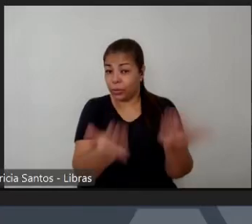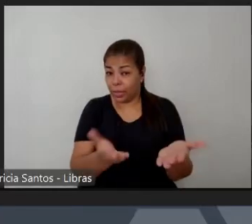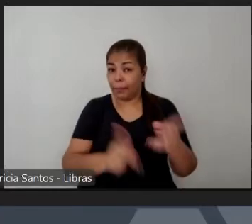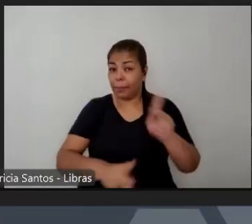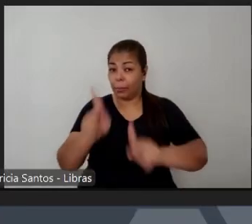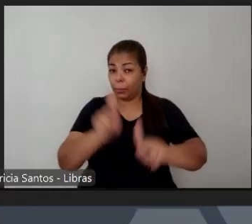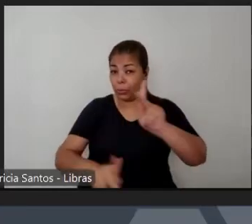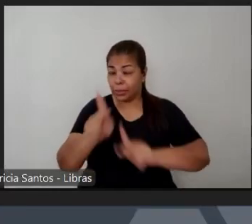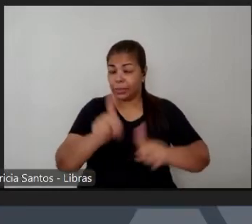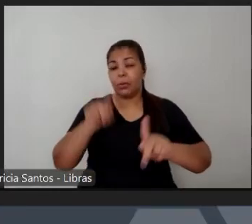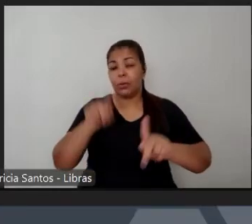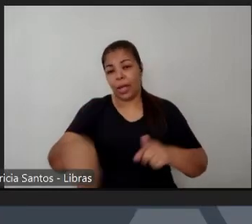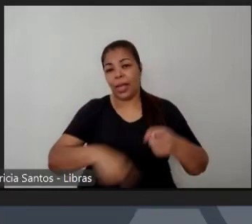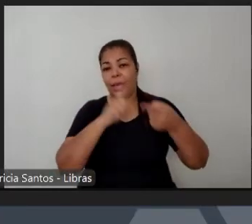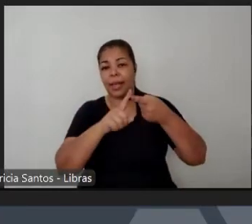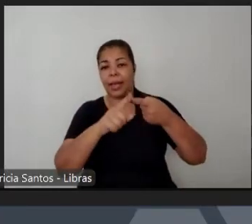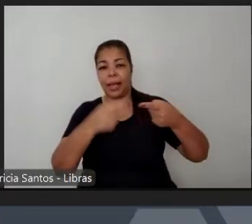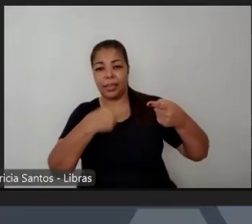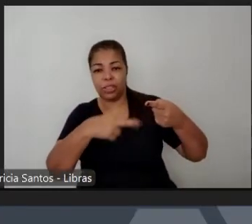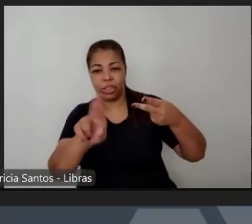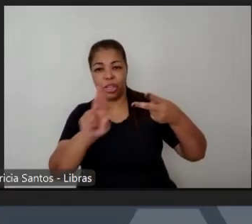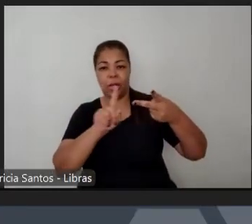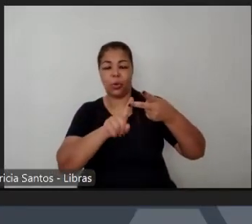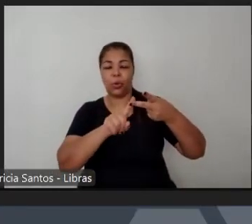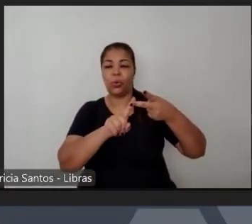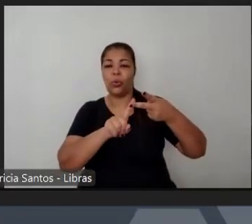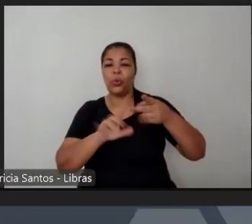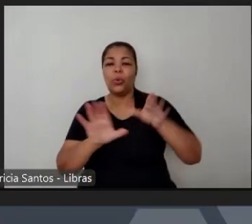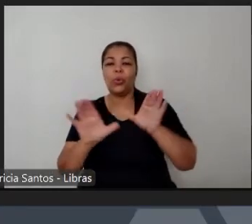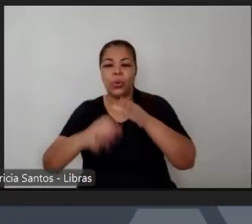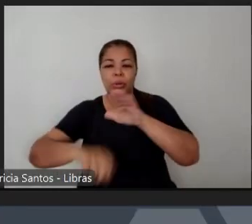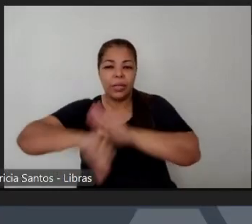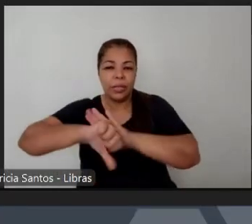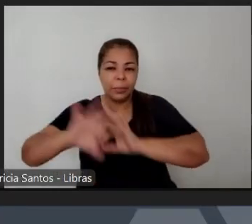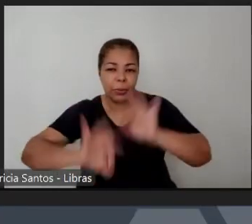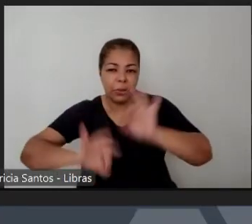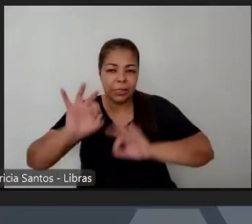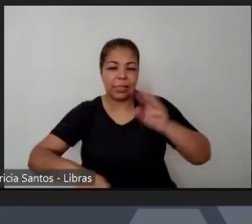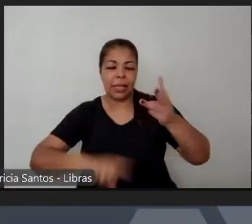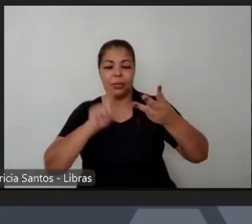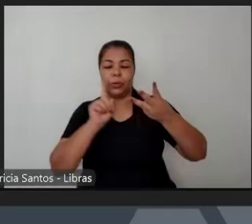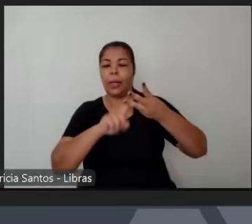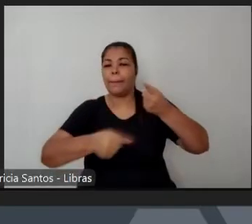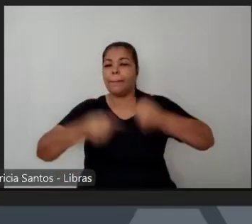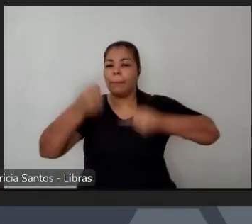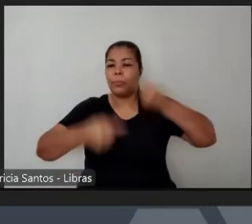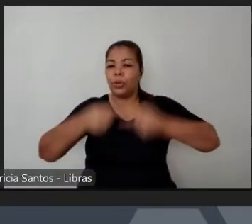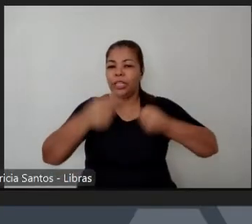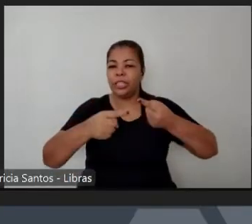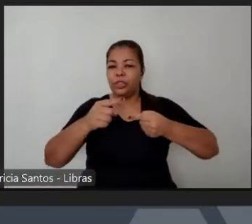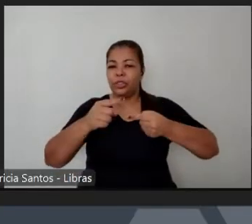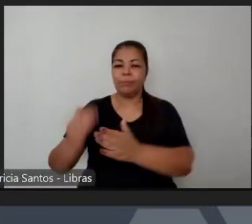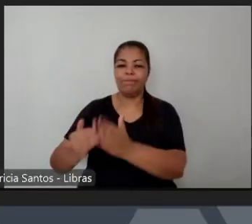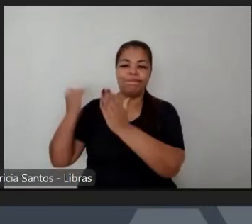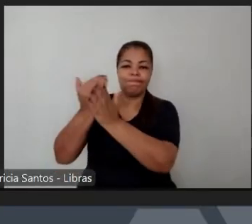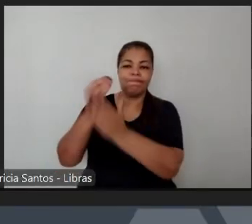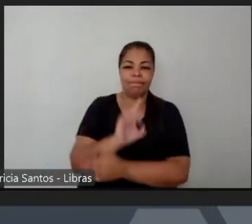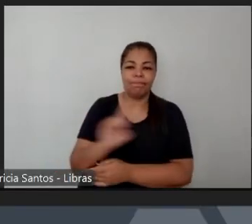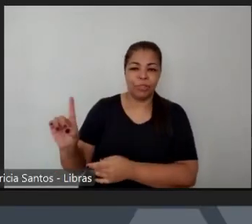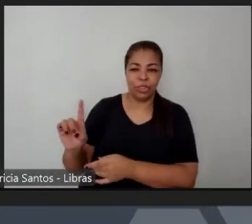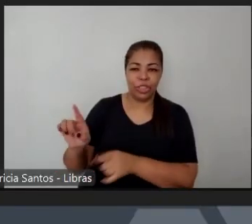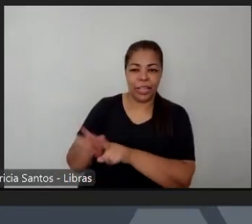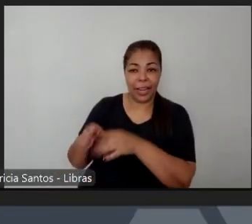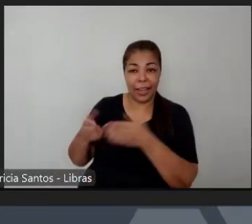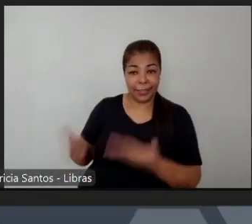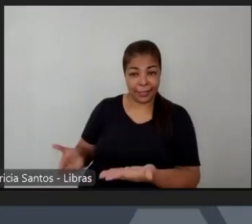religião é o crime organizado é o político de extrema direita eles concorrem na sedução